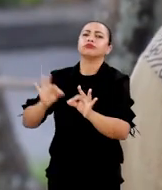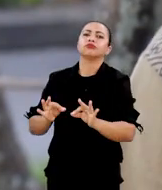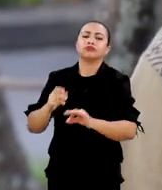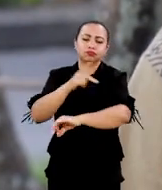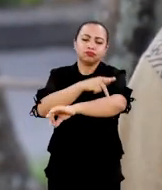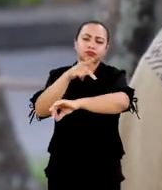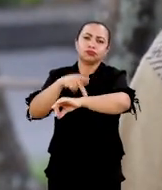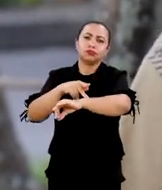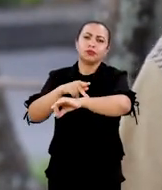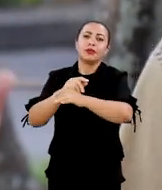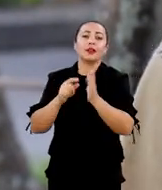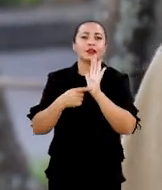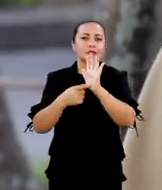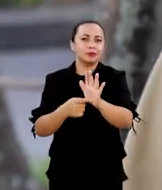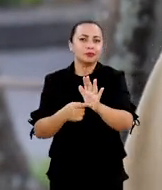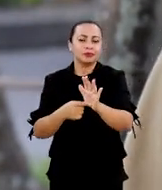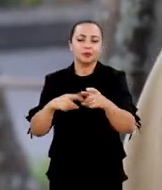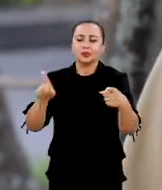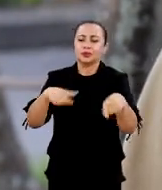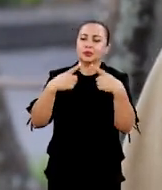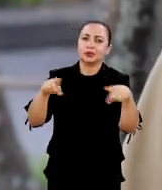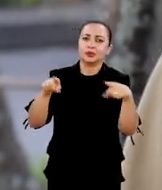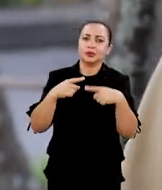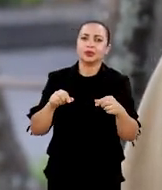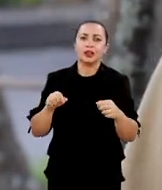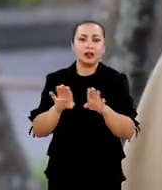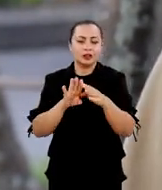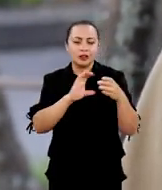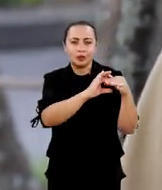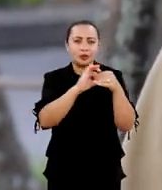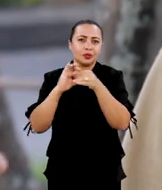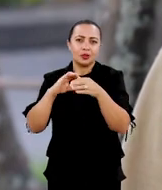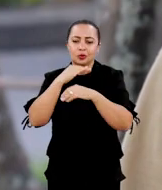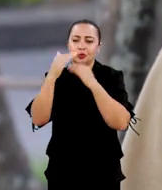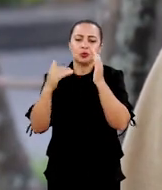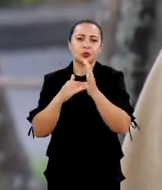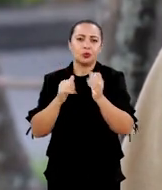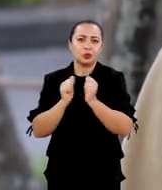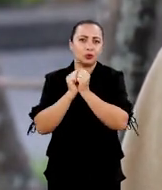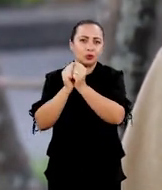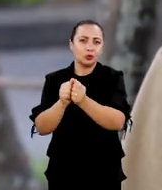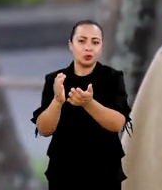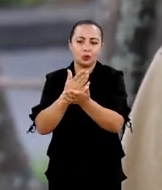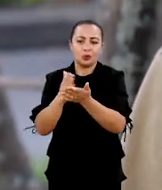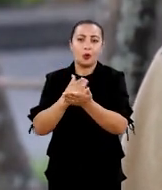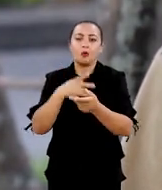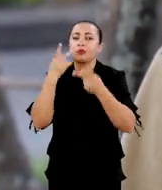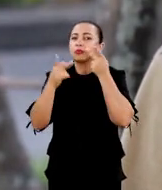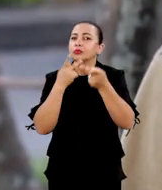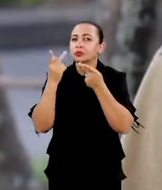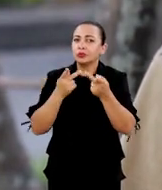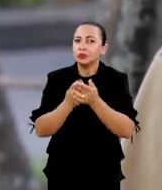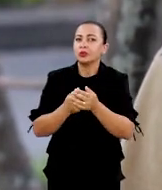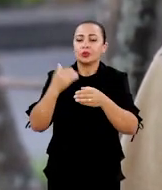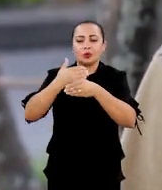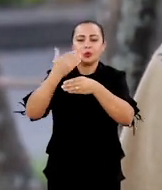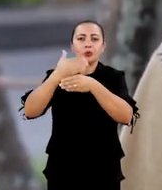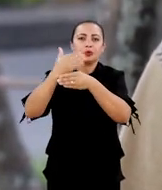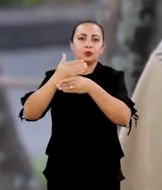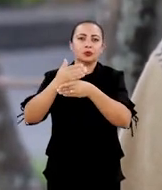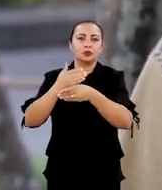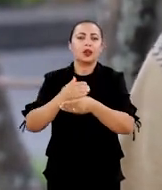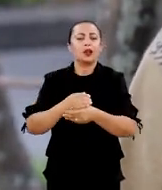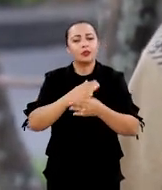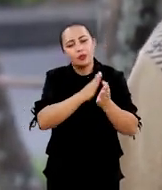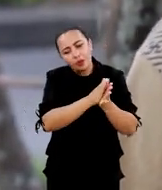artístico pedagógico que apresenta essas canções e que contextualiza todas elas junto com algumas narrativas que fomos